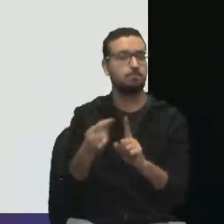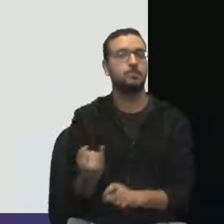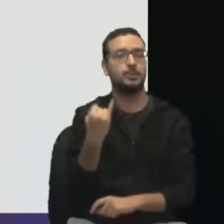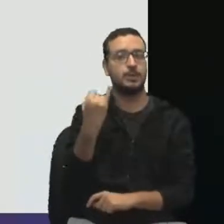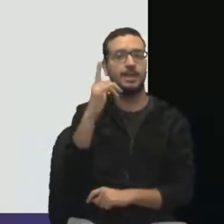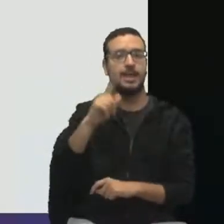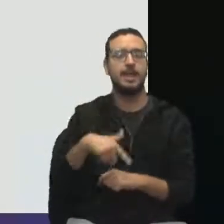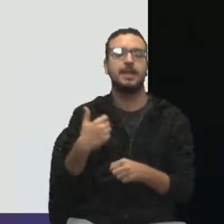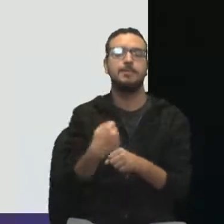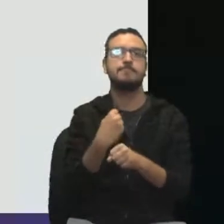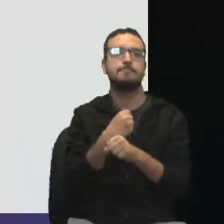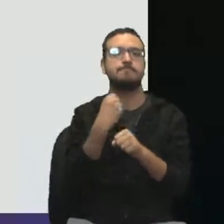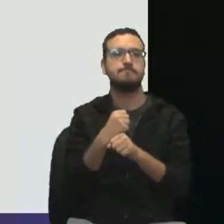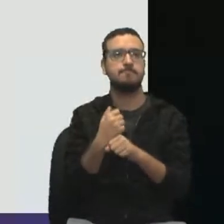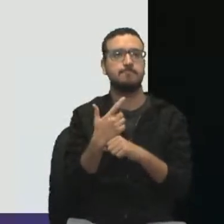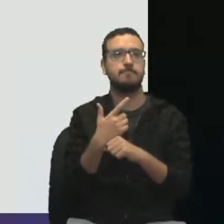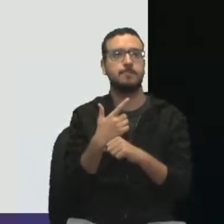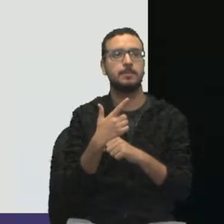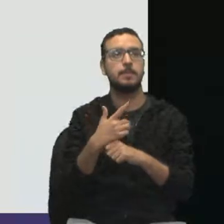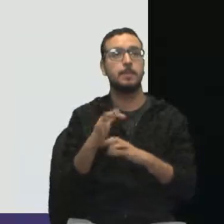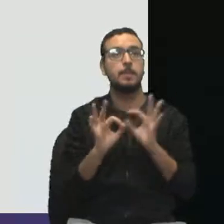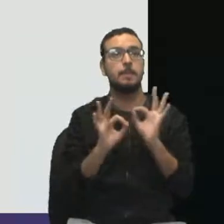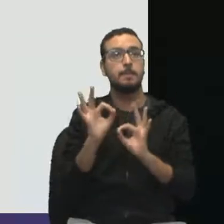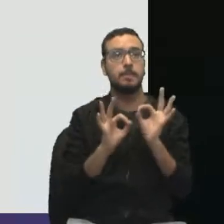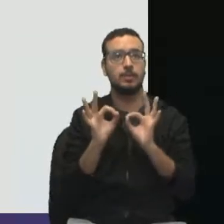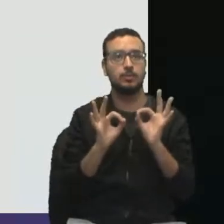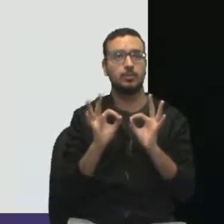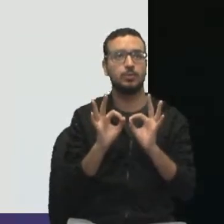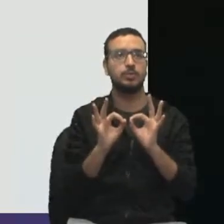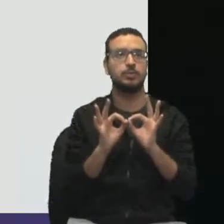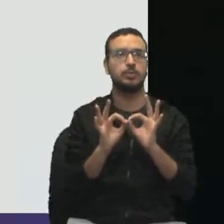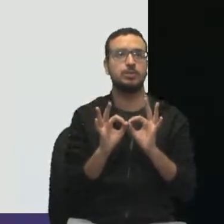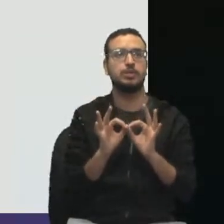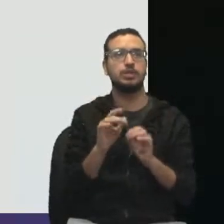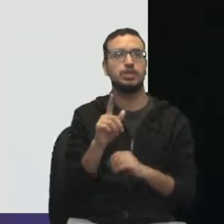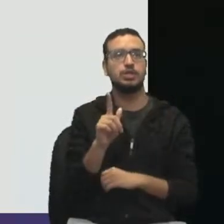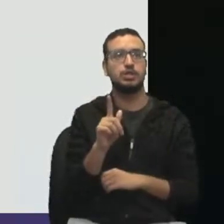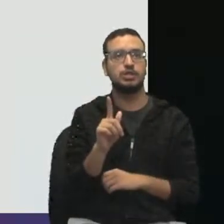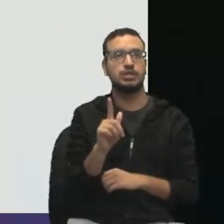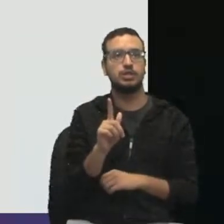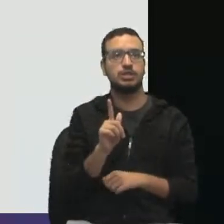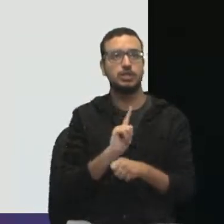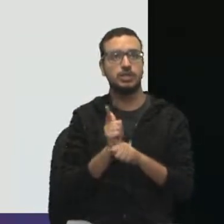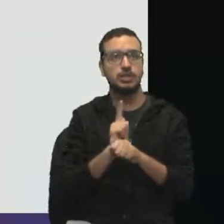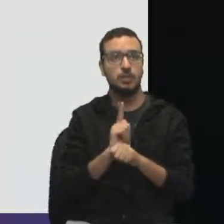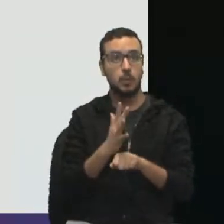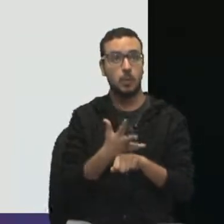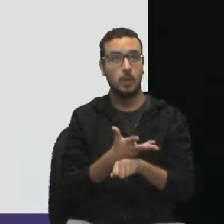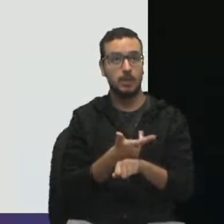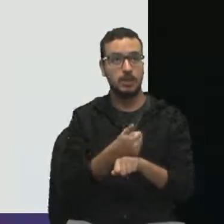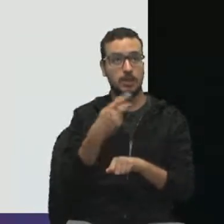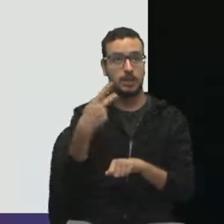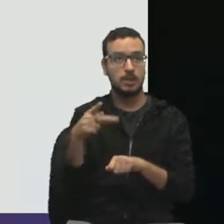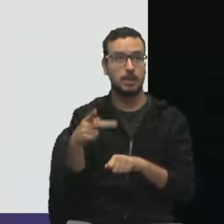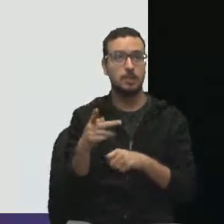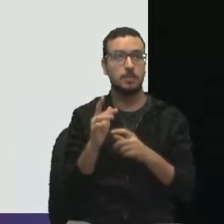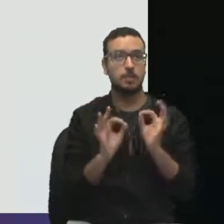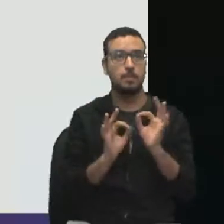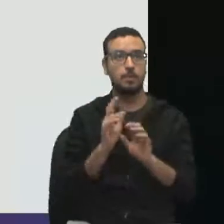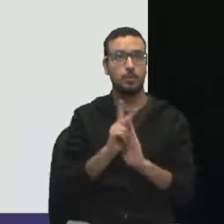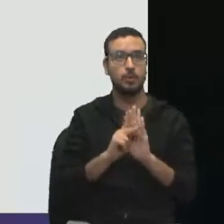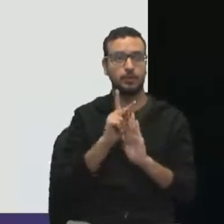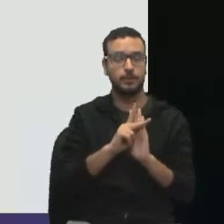elaboração do plano de gestão da qualidade do nosso projeto. Combinado?